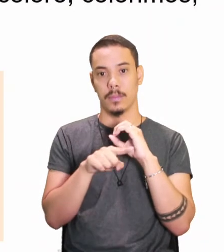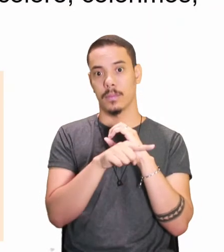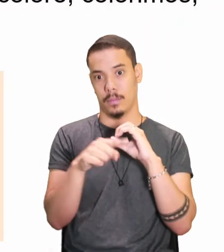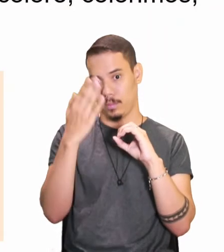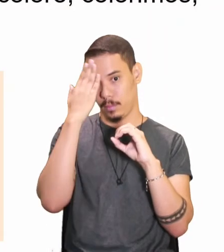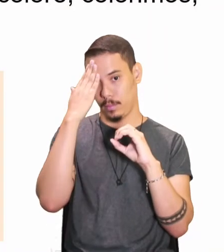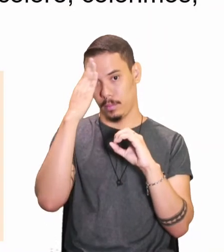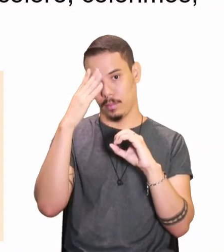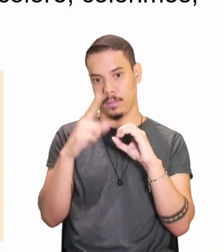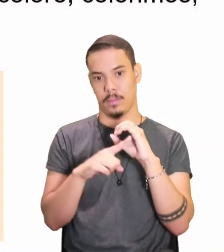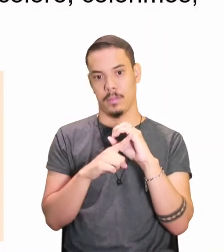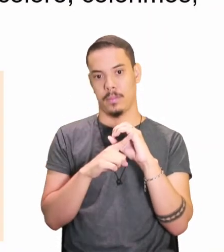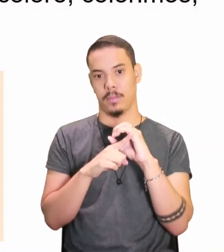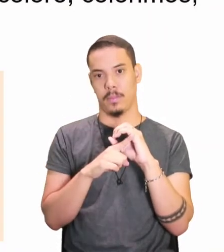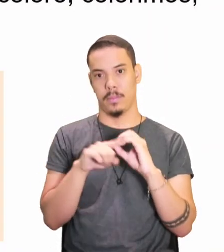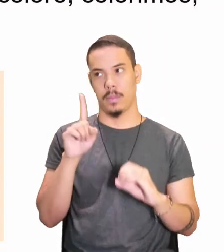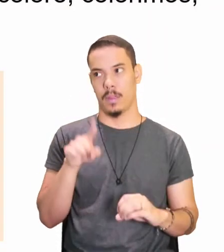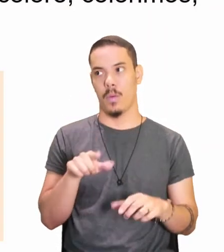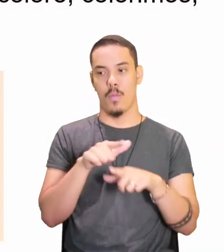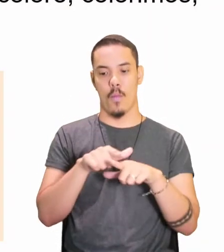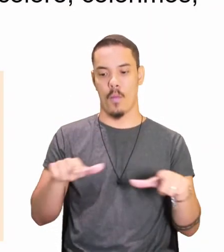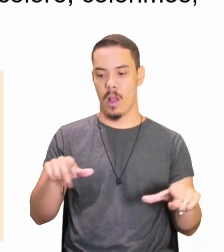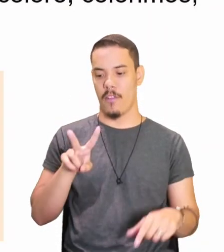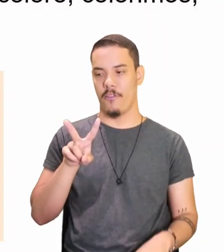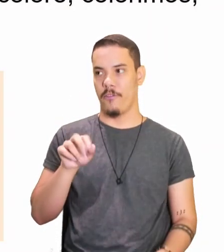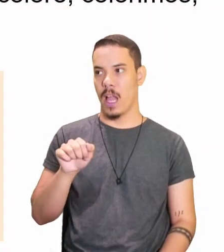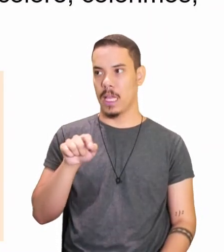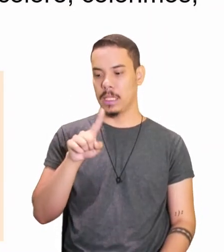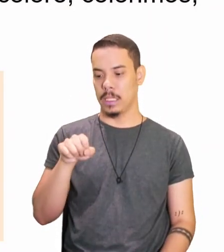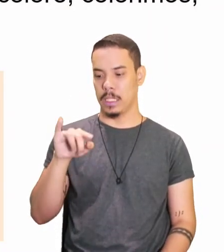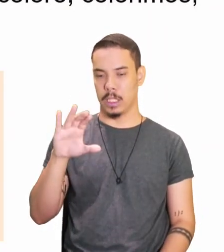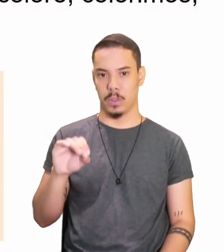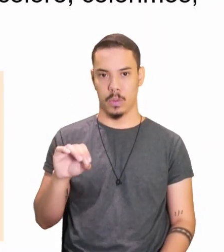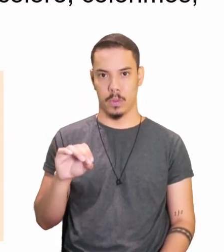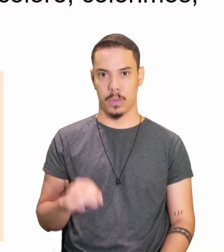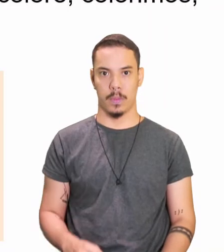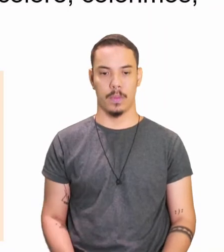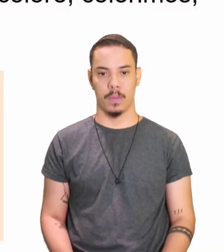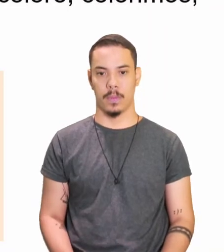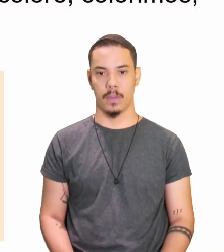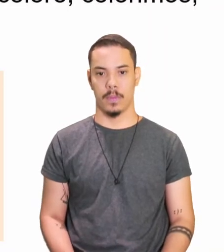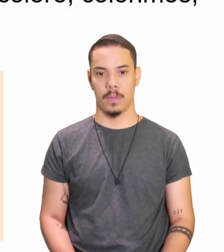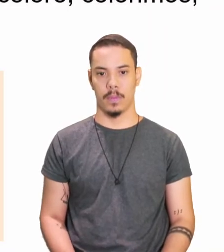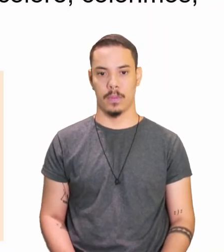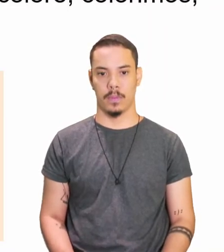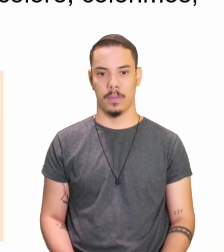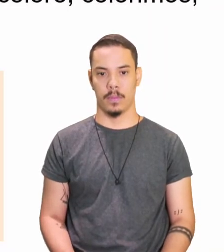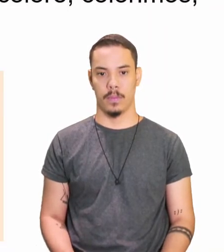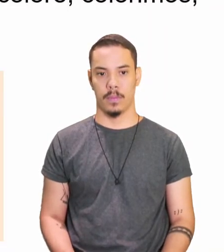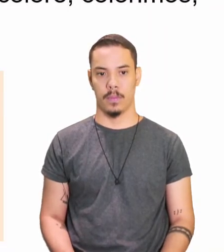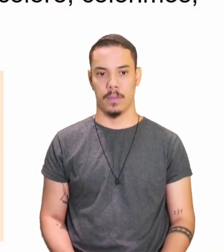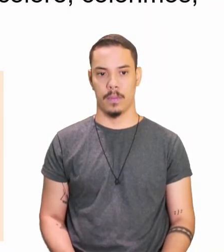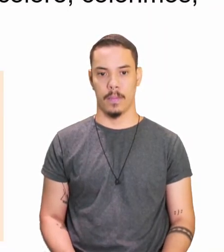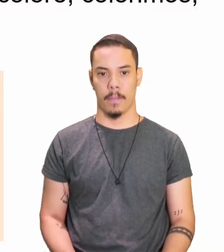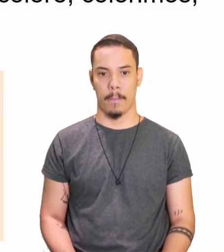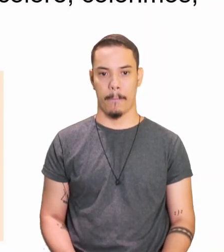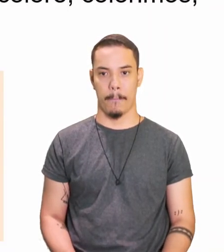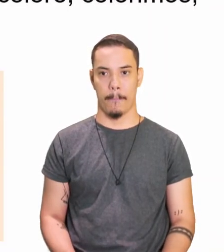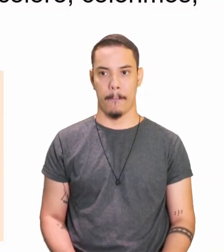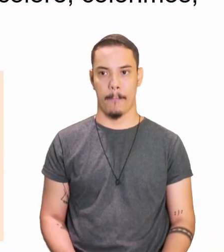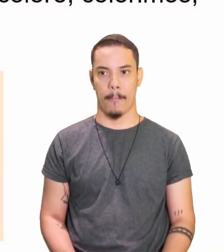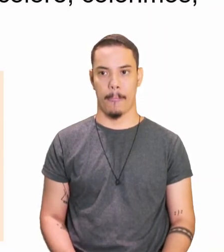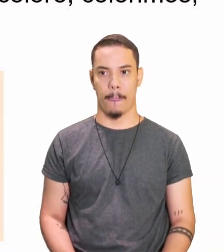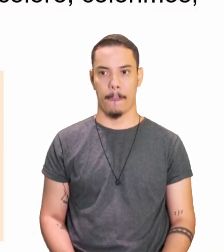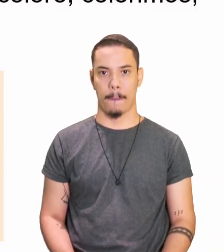conhece, esse sinal aqui, é sinal de vazio, tá? Ó, então, aqui não tem, a primeira pessoa, por quê?